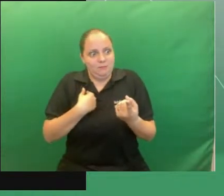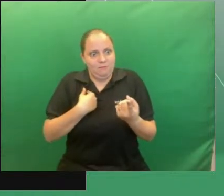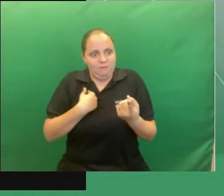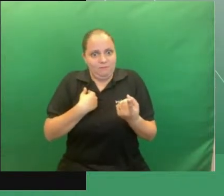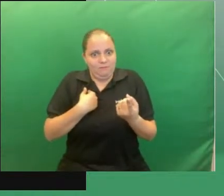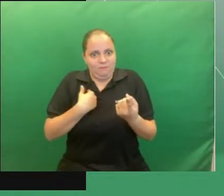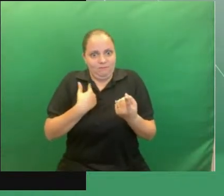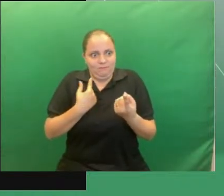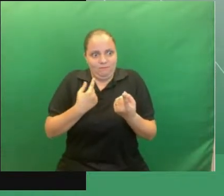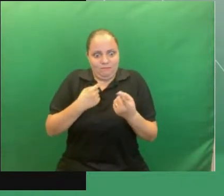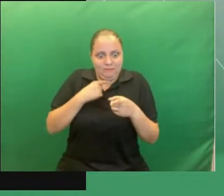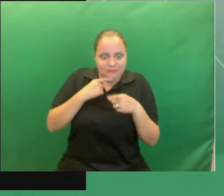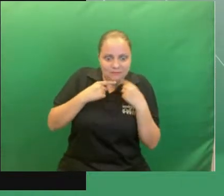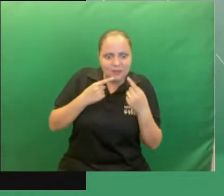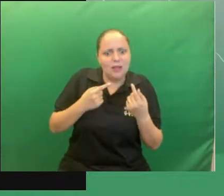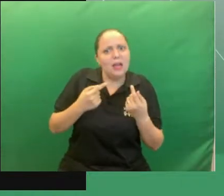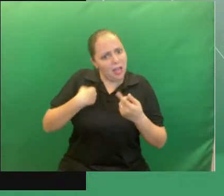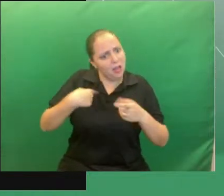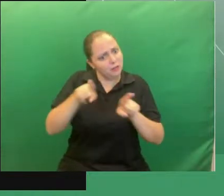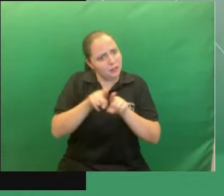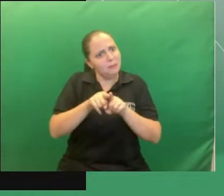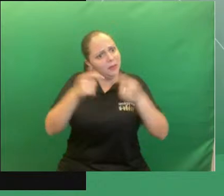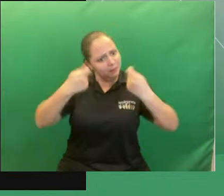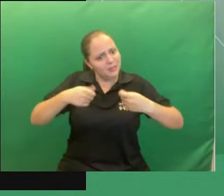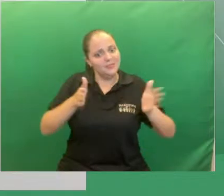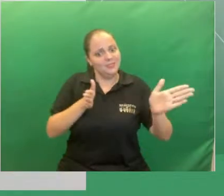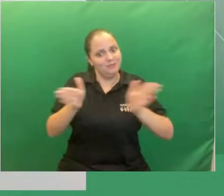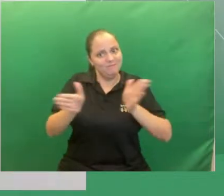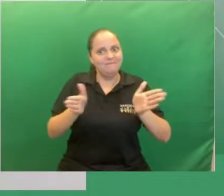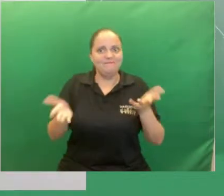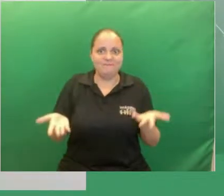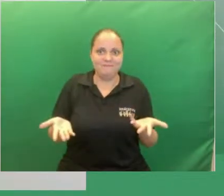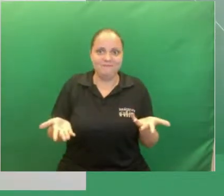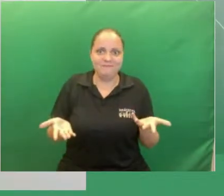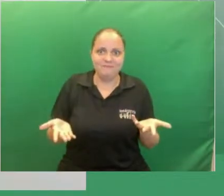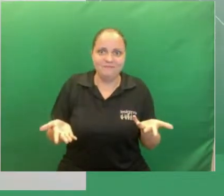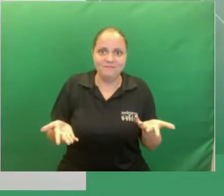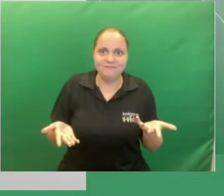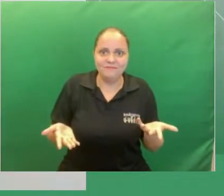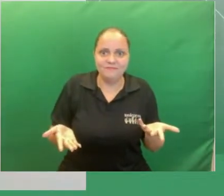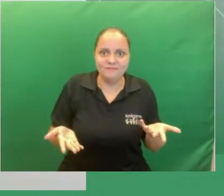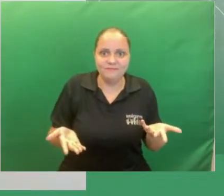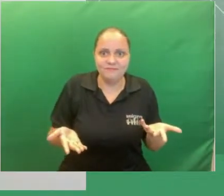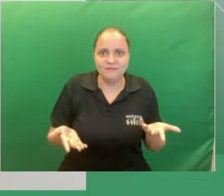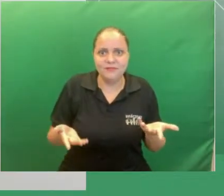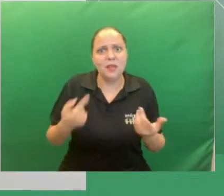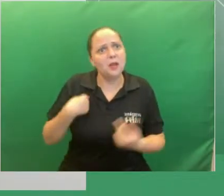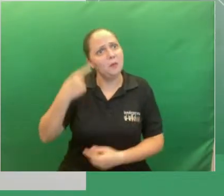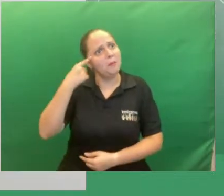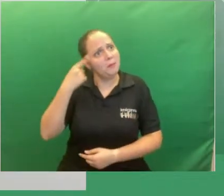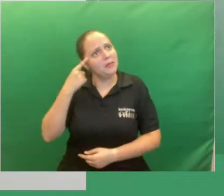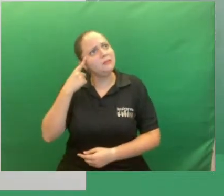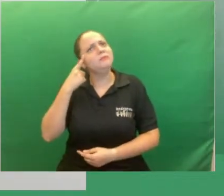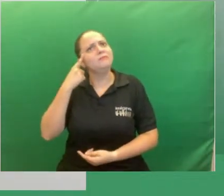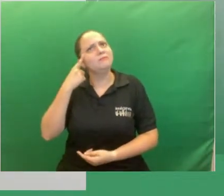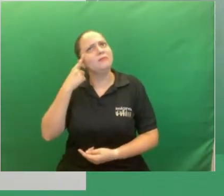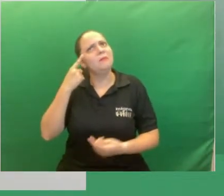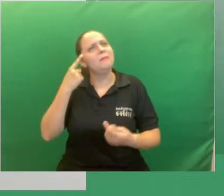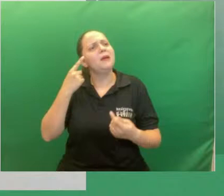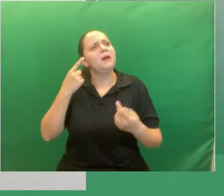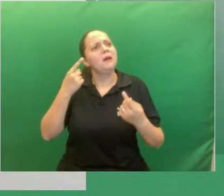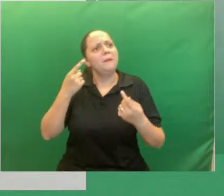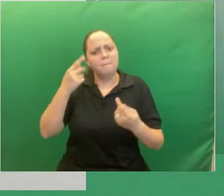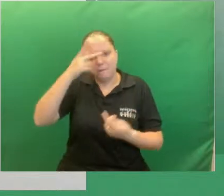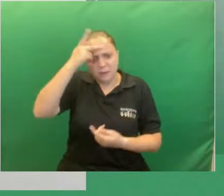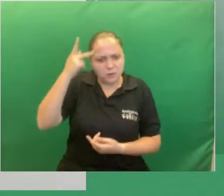também precisar de acessibilidade né e também observar alguns amigos meus tudos que precisam de acessibilidade